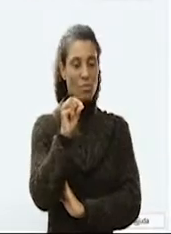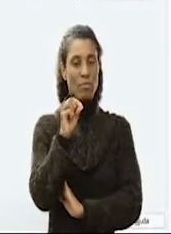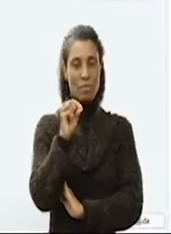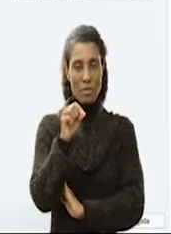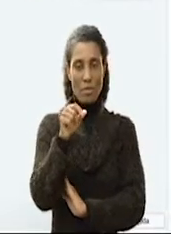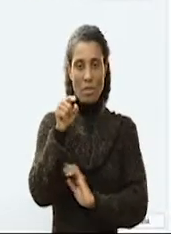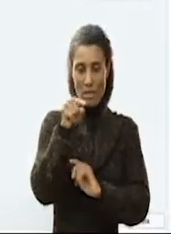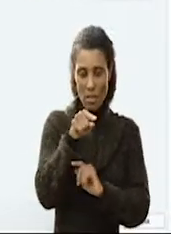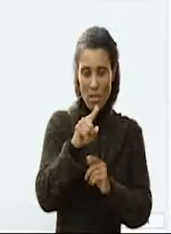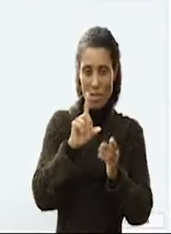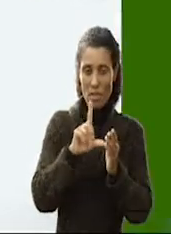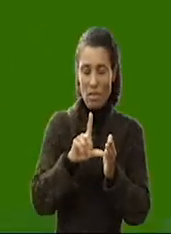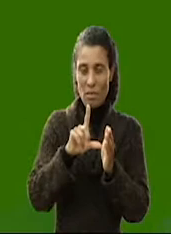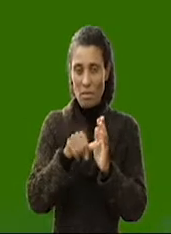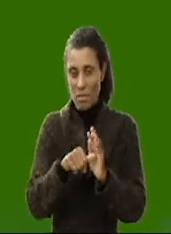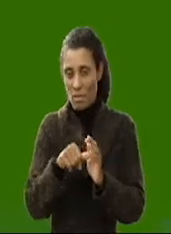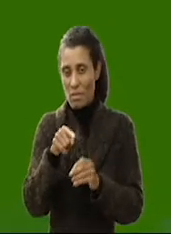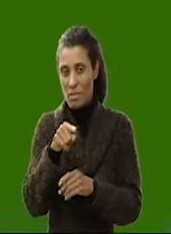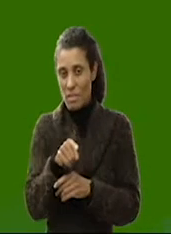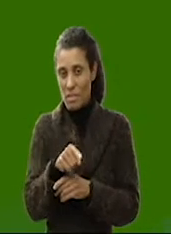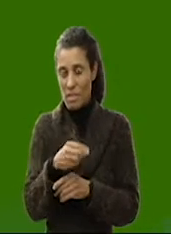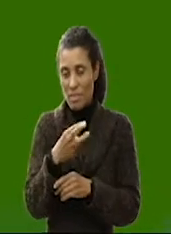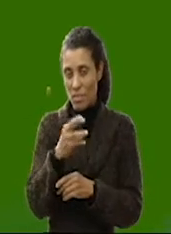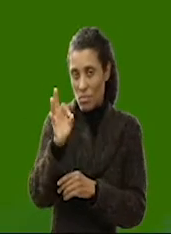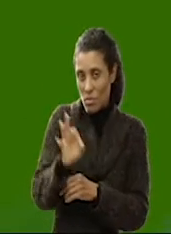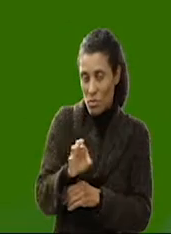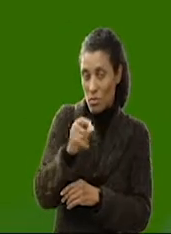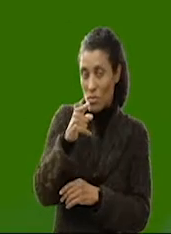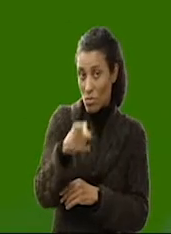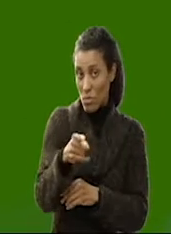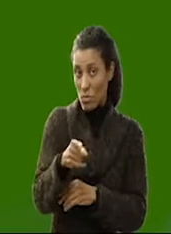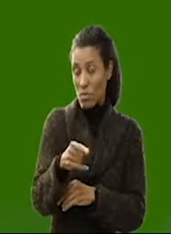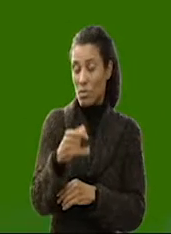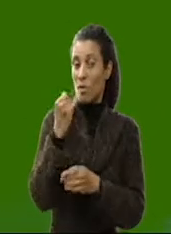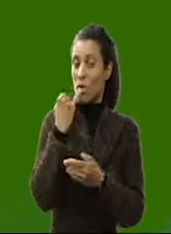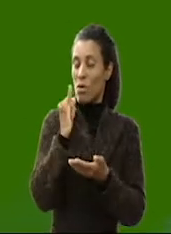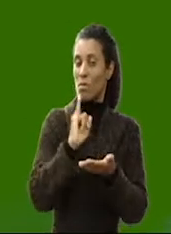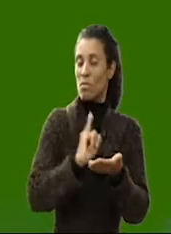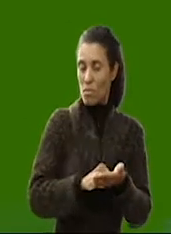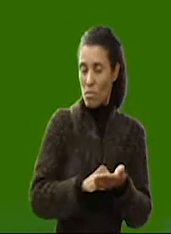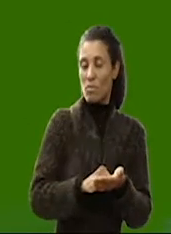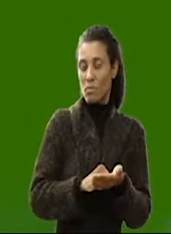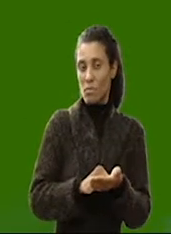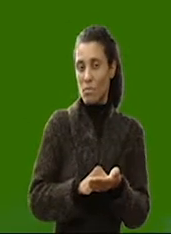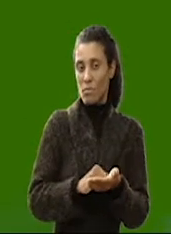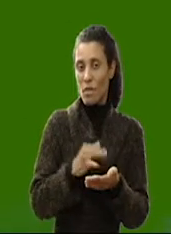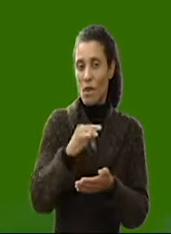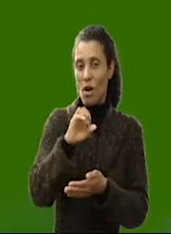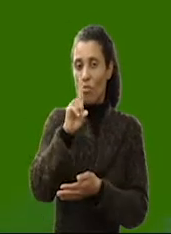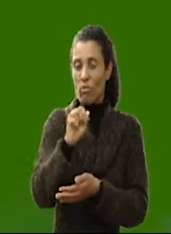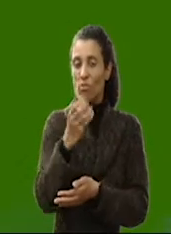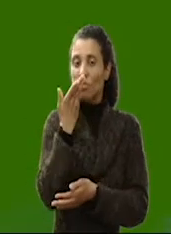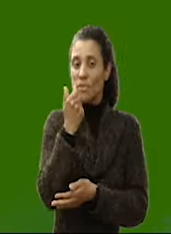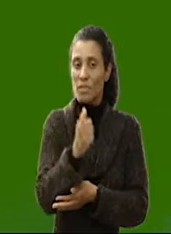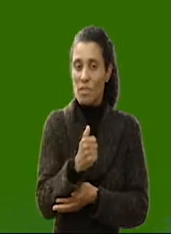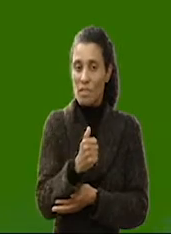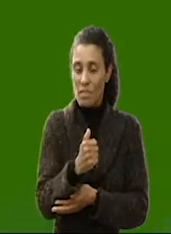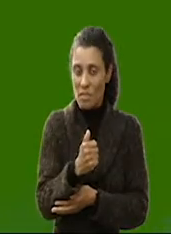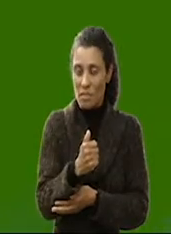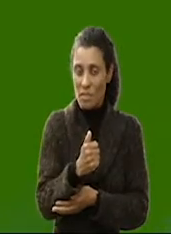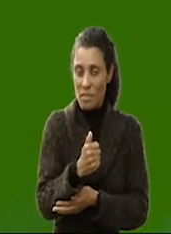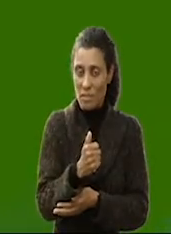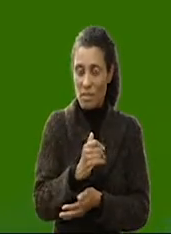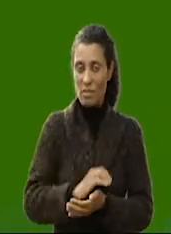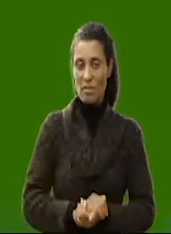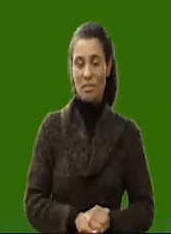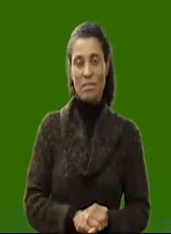escolha um município e destine até 3% do seu imposto devido ao Fundo Criança. Mais